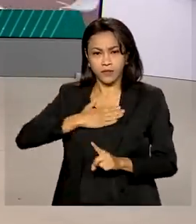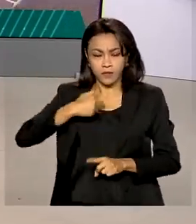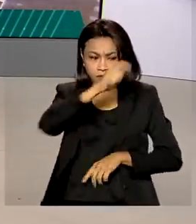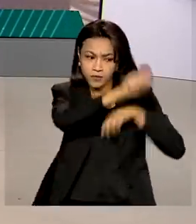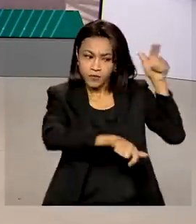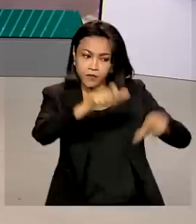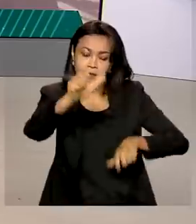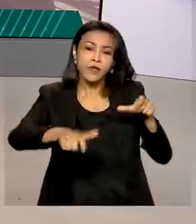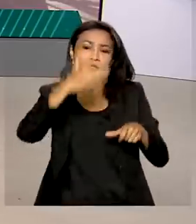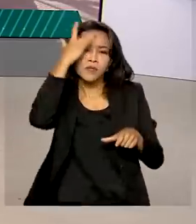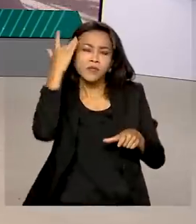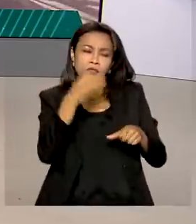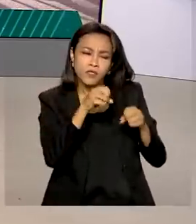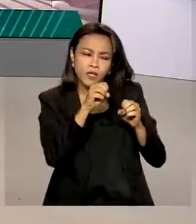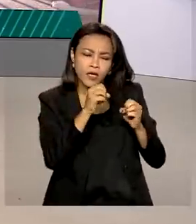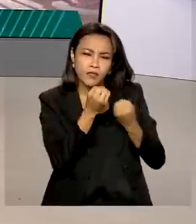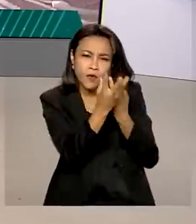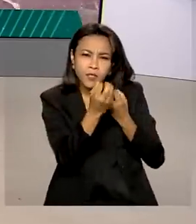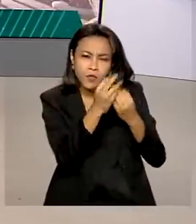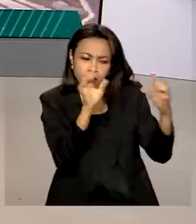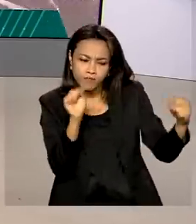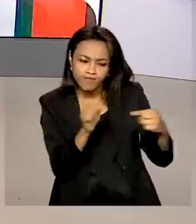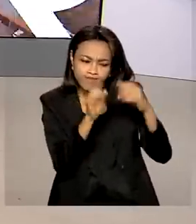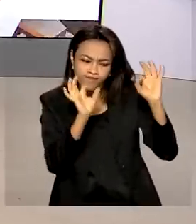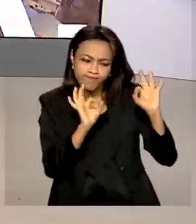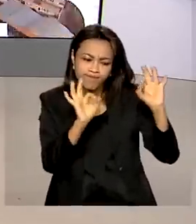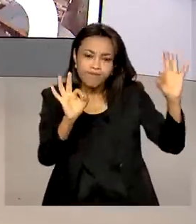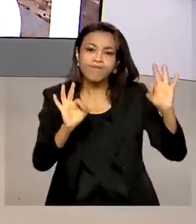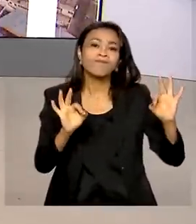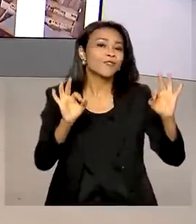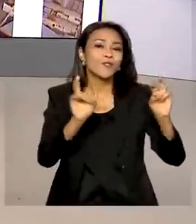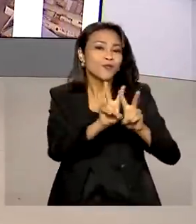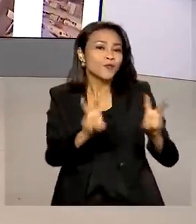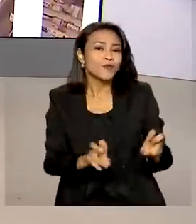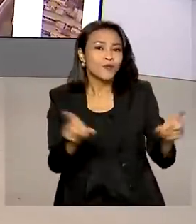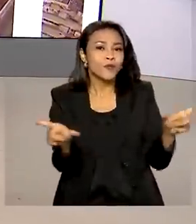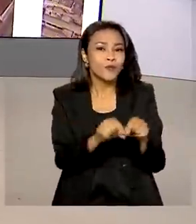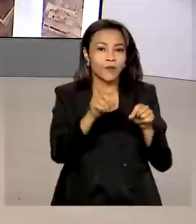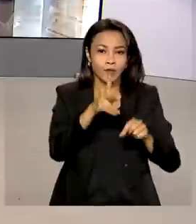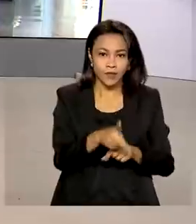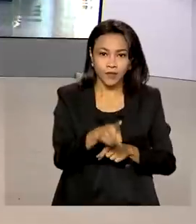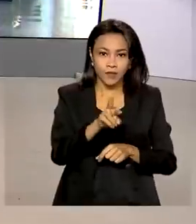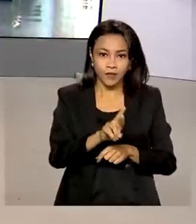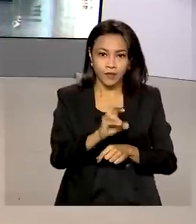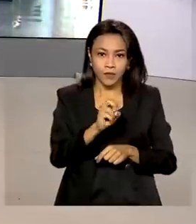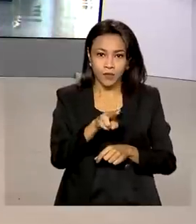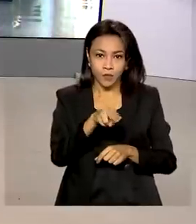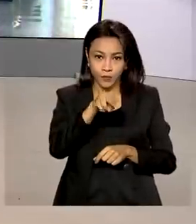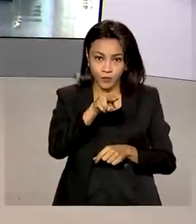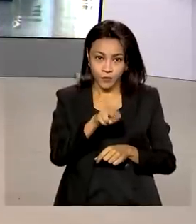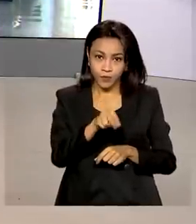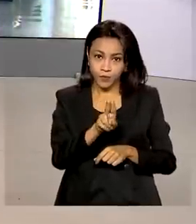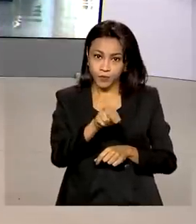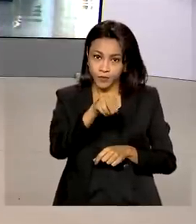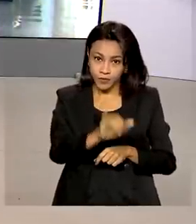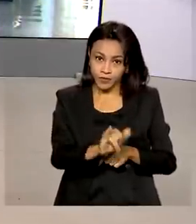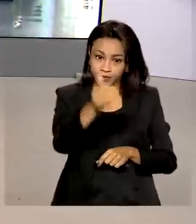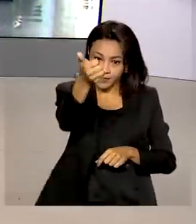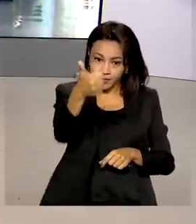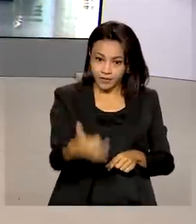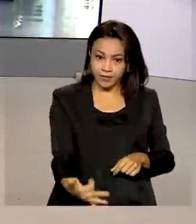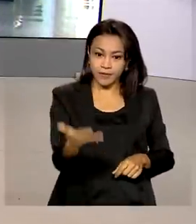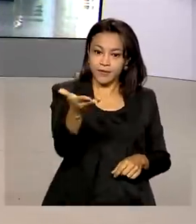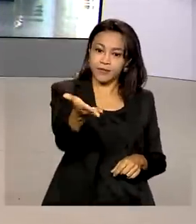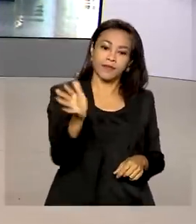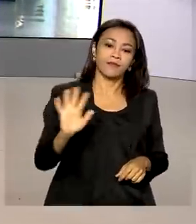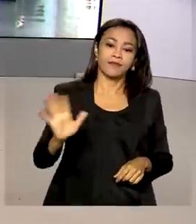confirmarem as informações do ProUni. Quem tem os detalhes sobre esse assunto e conversa com a gente é o repórter Glauco de Queiroz. Olá, Glauco,